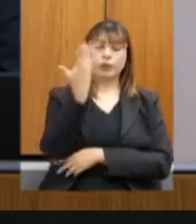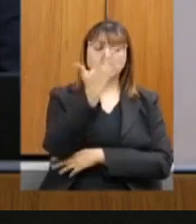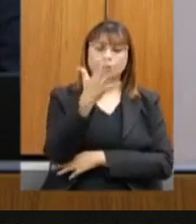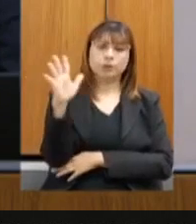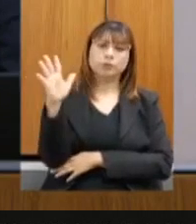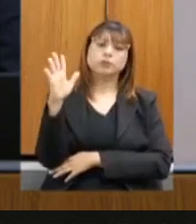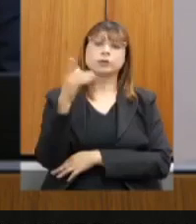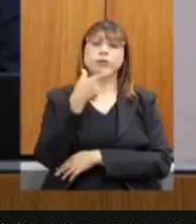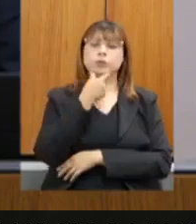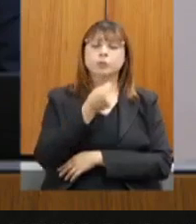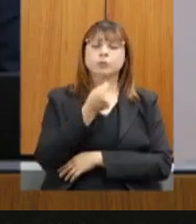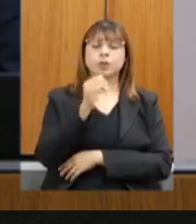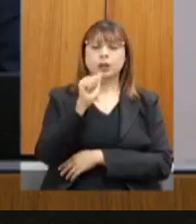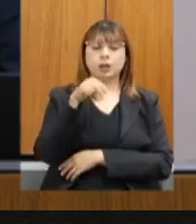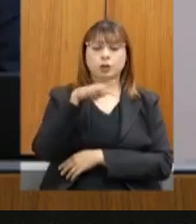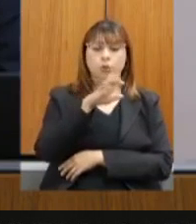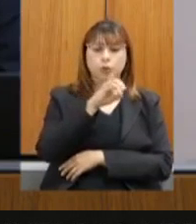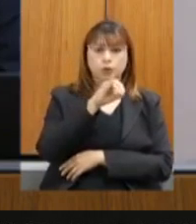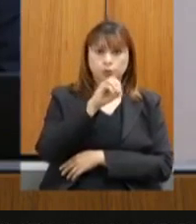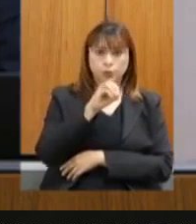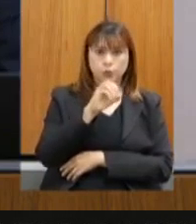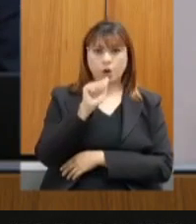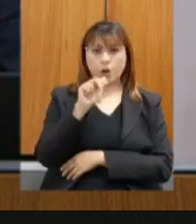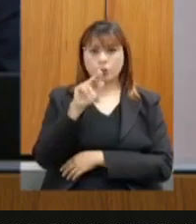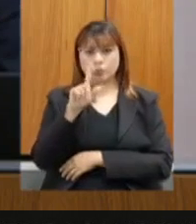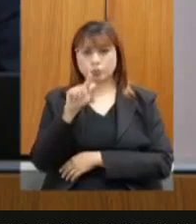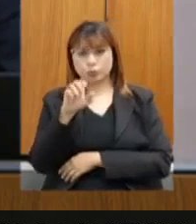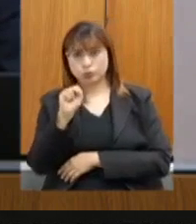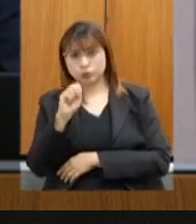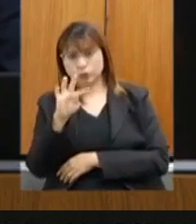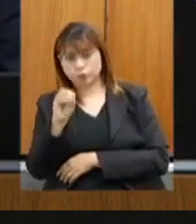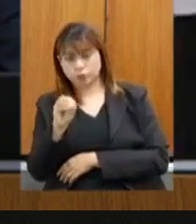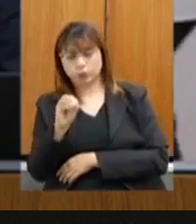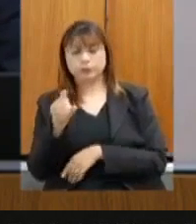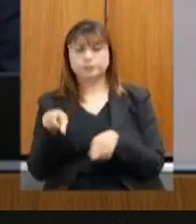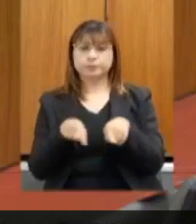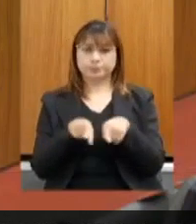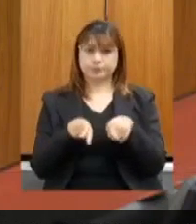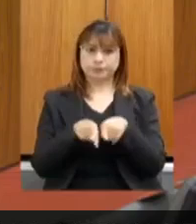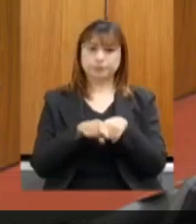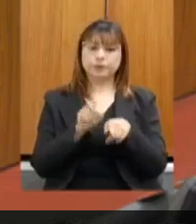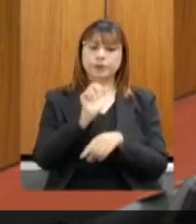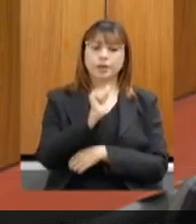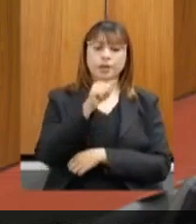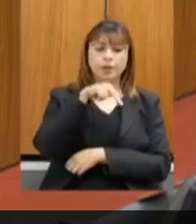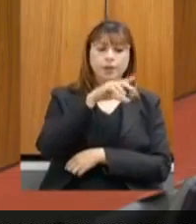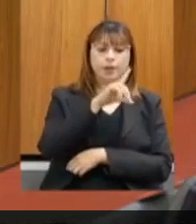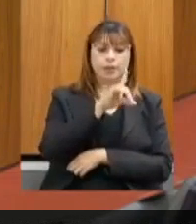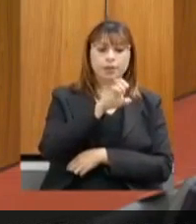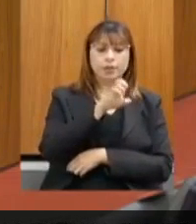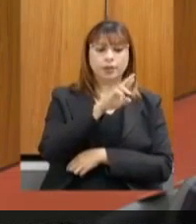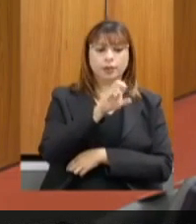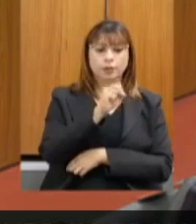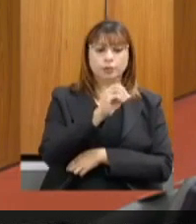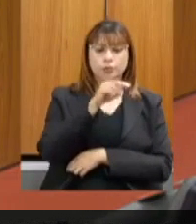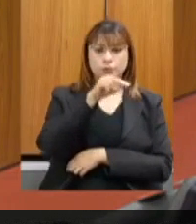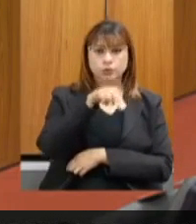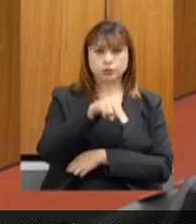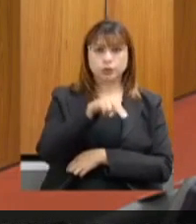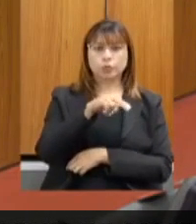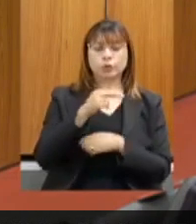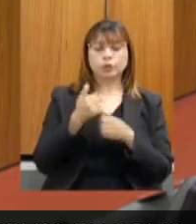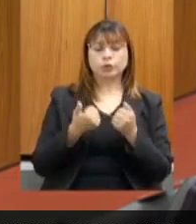Antônio Augusto Melo Malar, também presente o senhor Anderson da Silva de Aguiar,